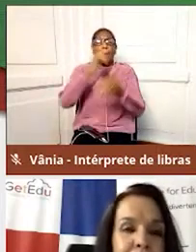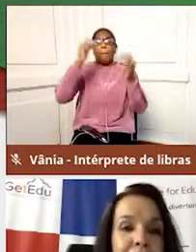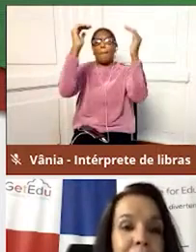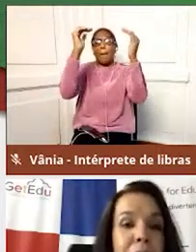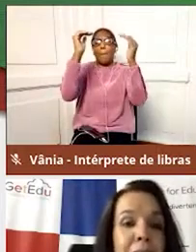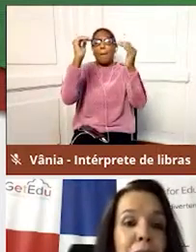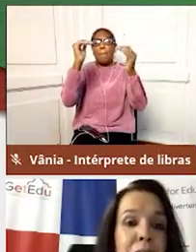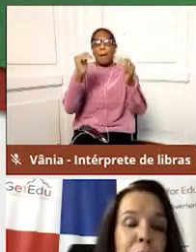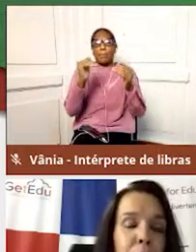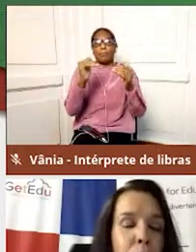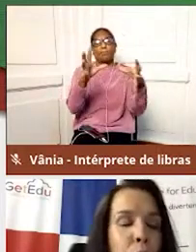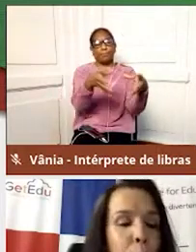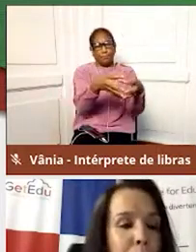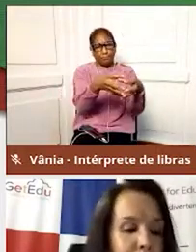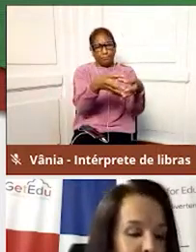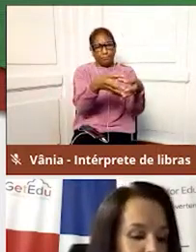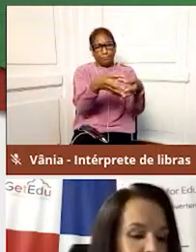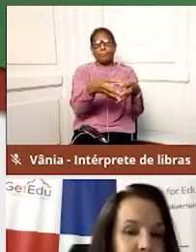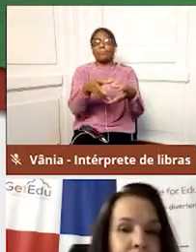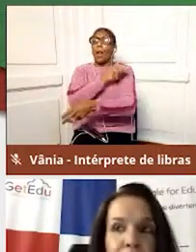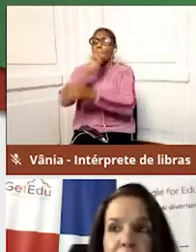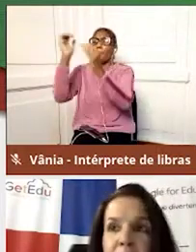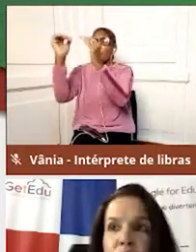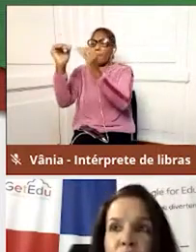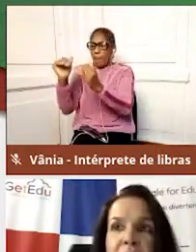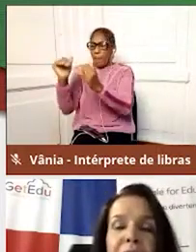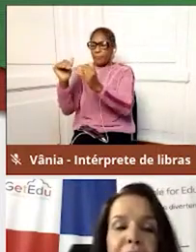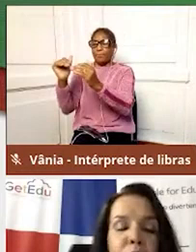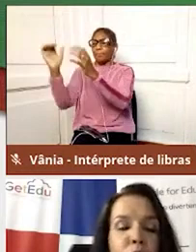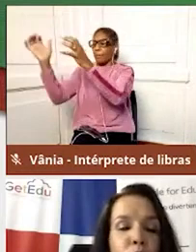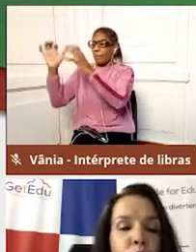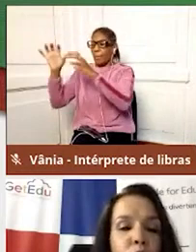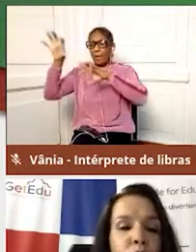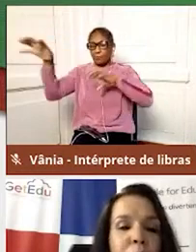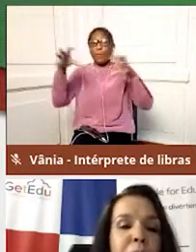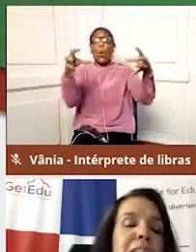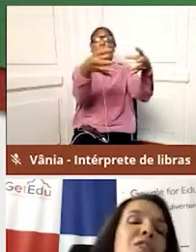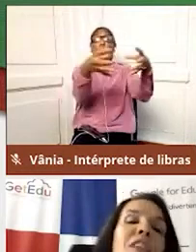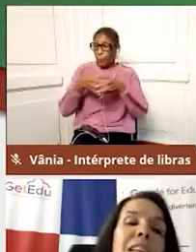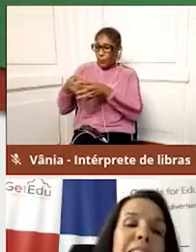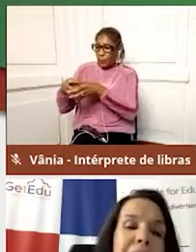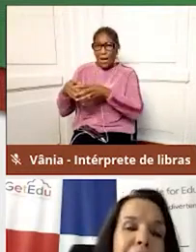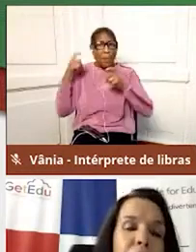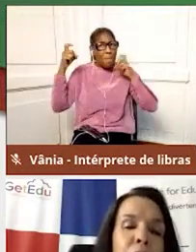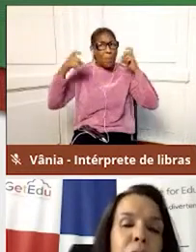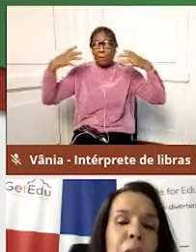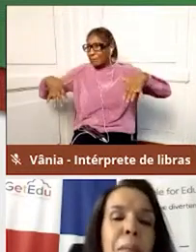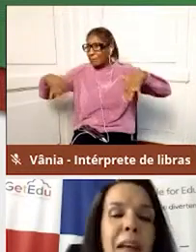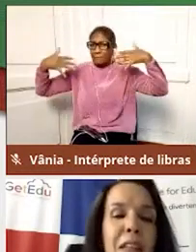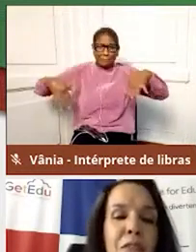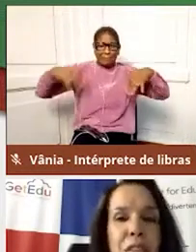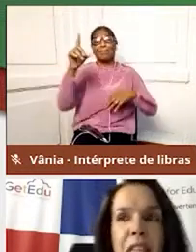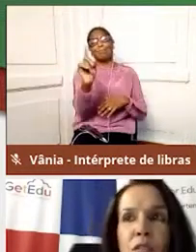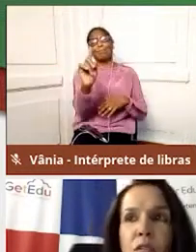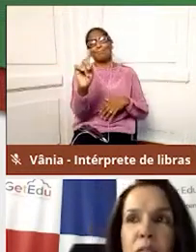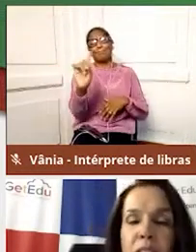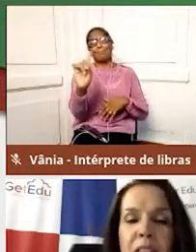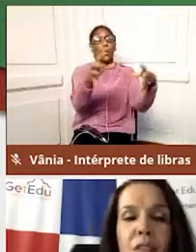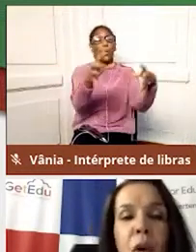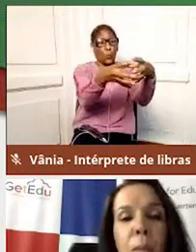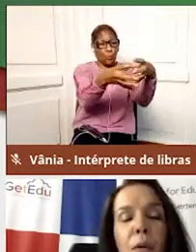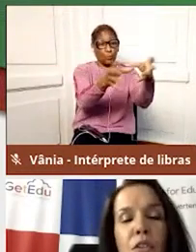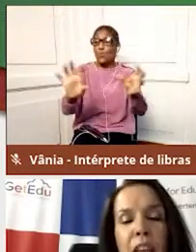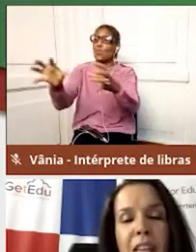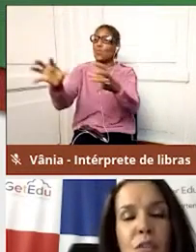delas. Então, não se preocupem que vocês já terão todo o ambiente criado para que vocês